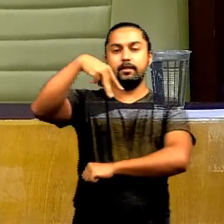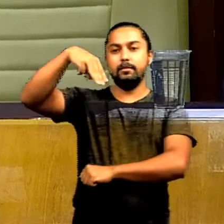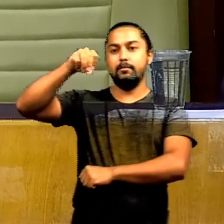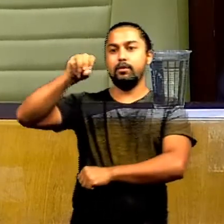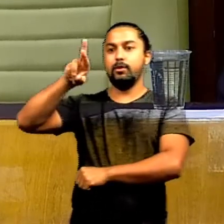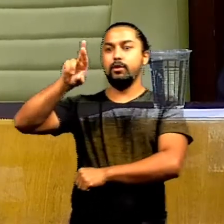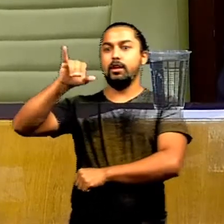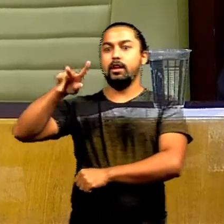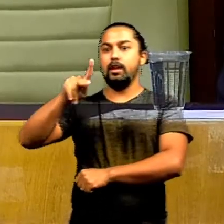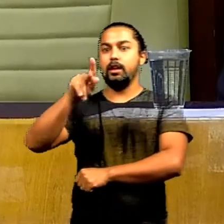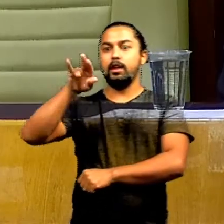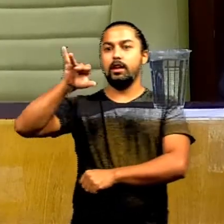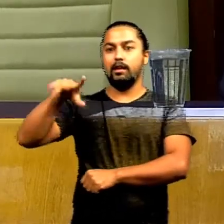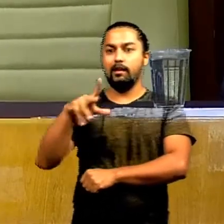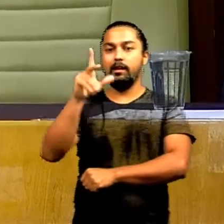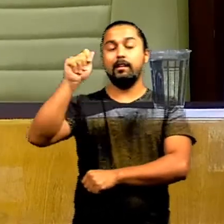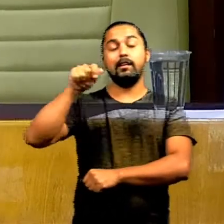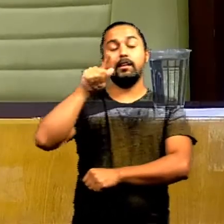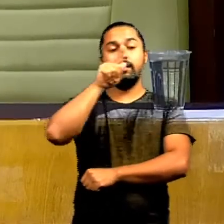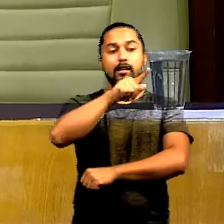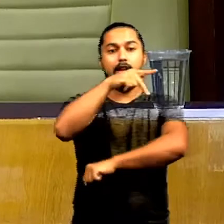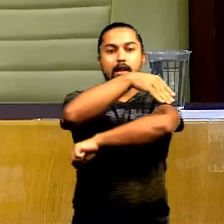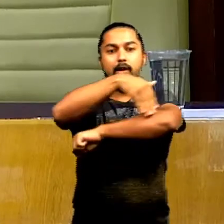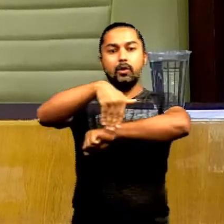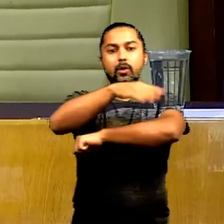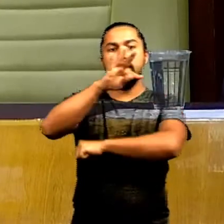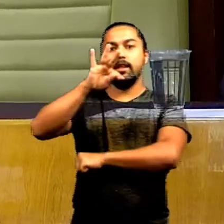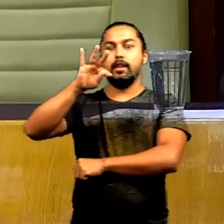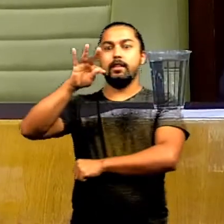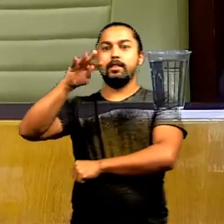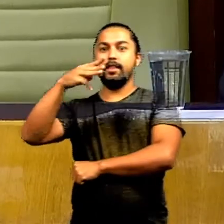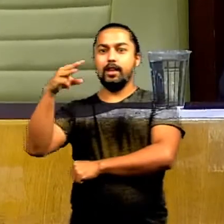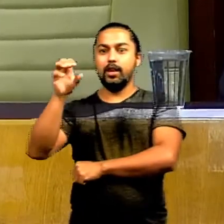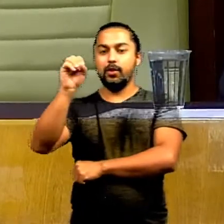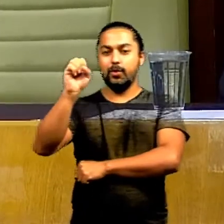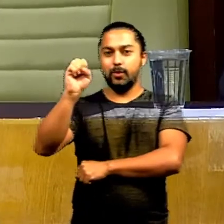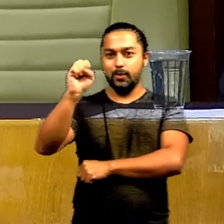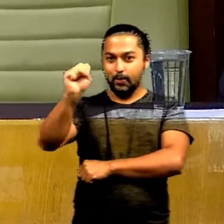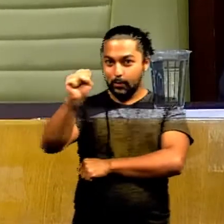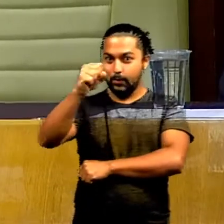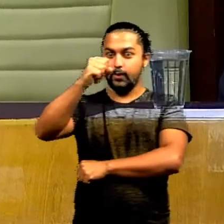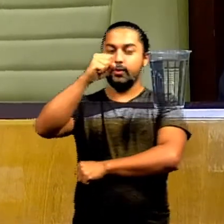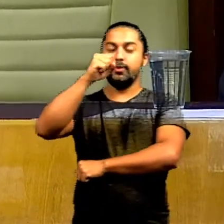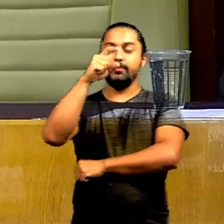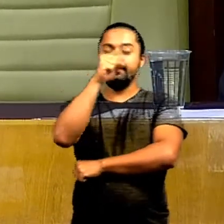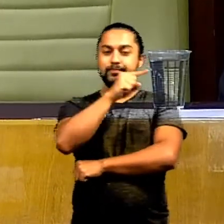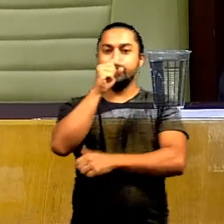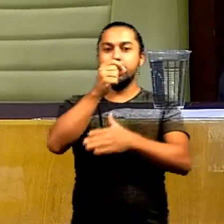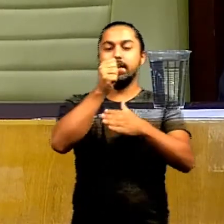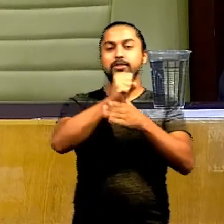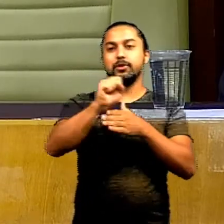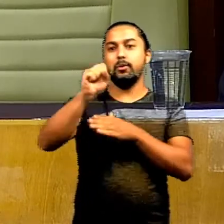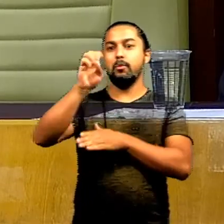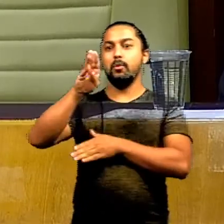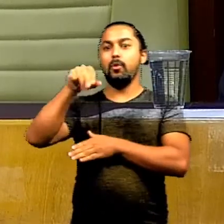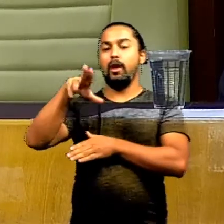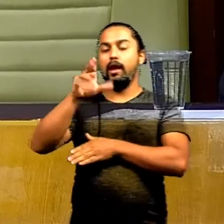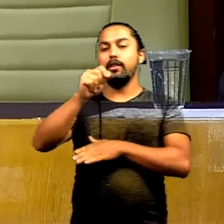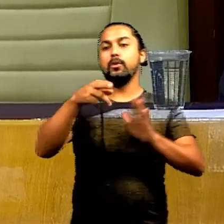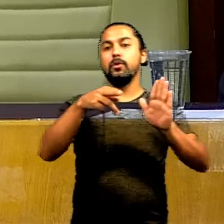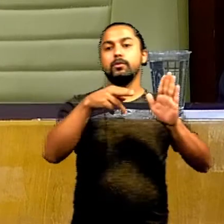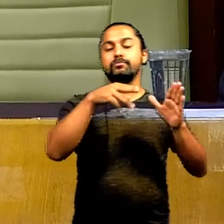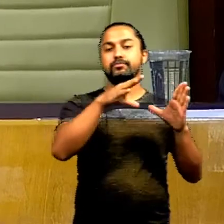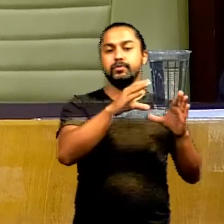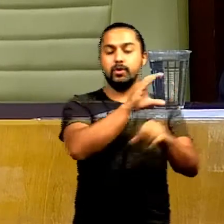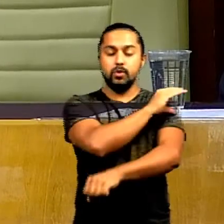Moreirinha ao logador público localizado entre as ruas T38 e a avenida T6, no setor Buano, com o parecer de Constituição,